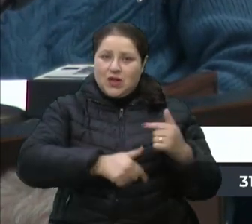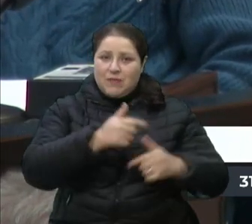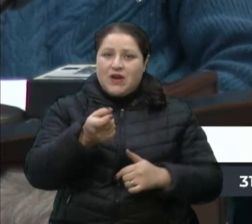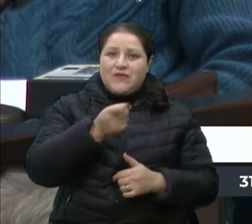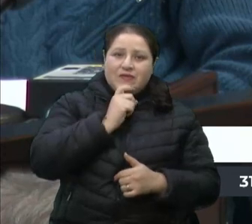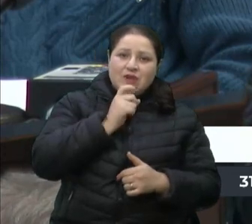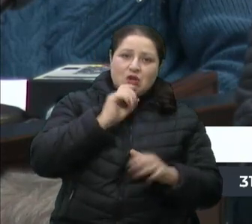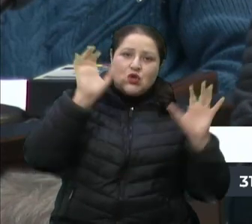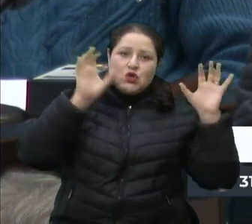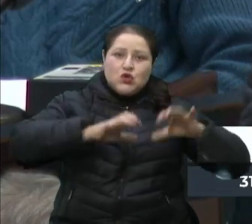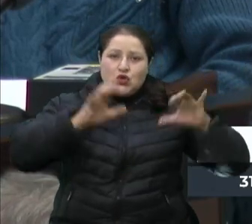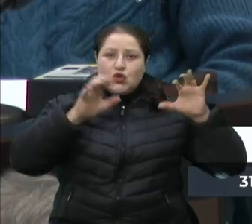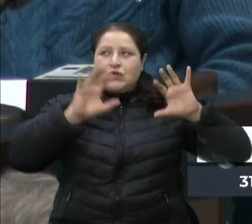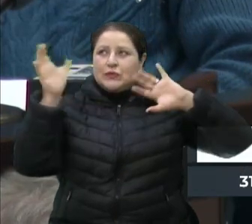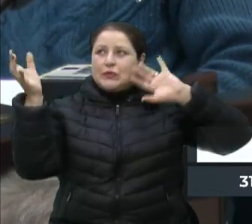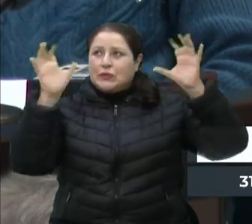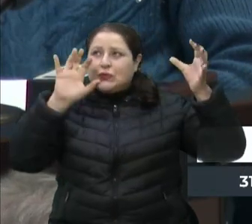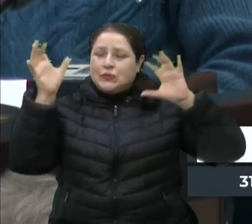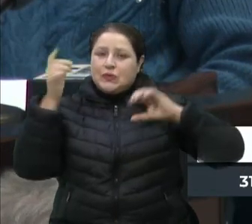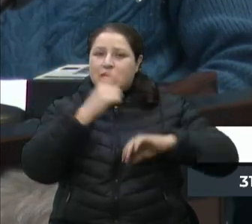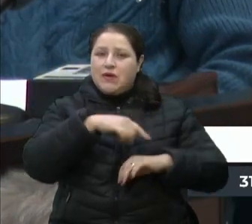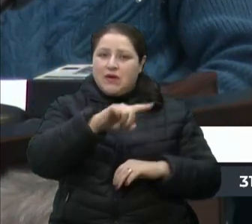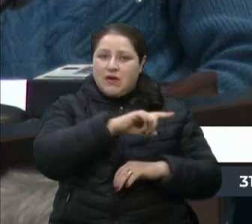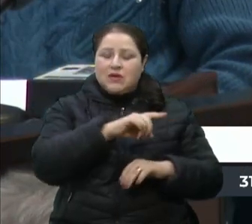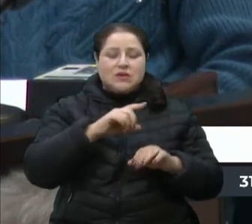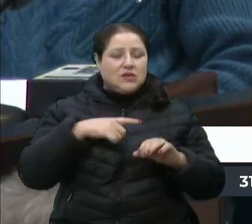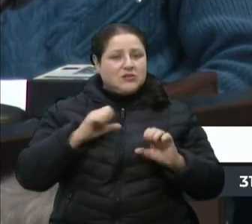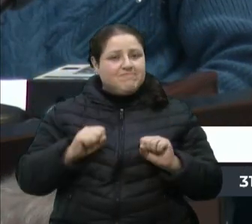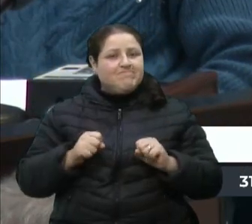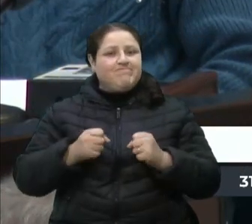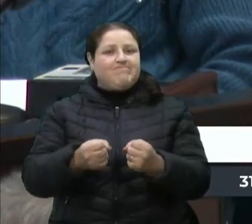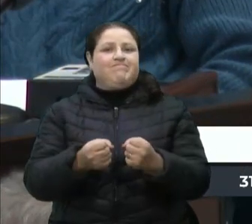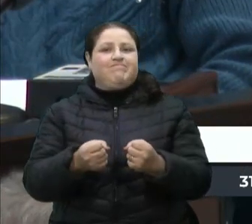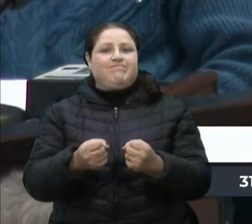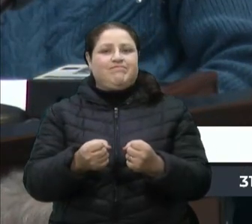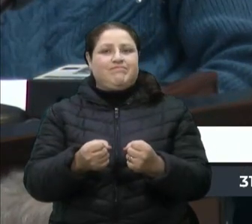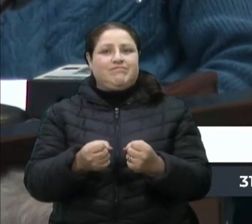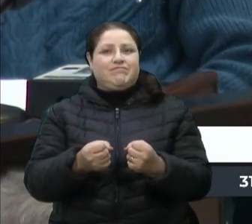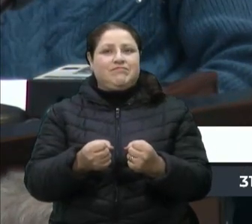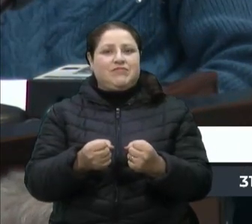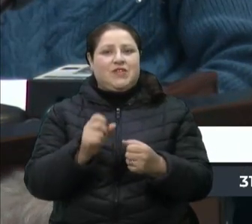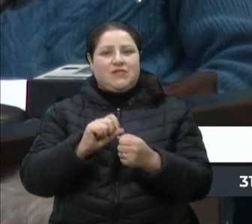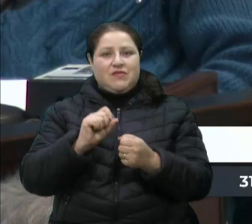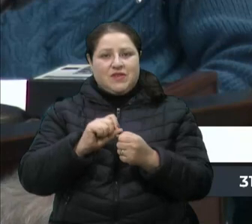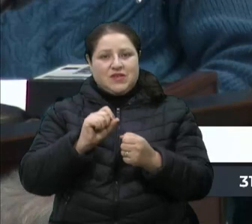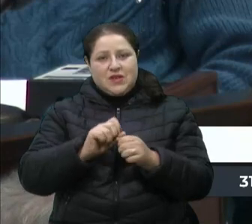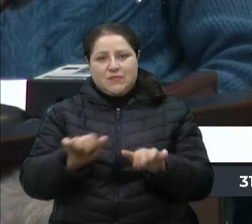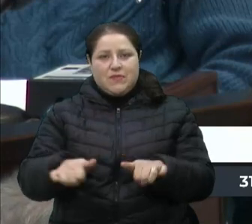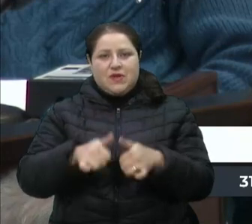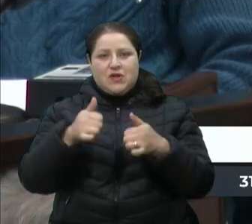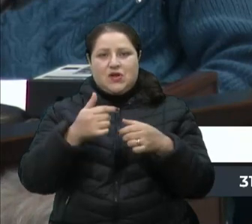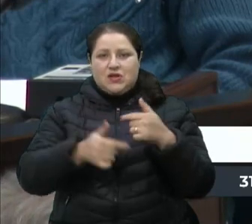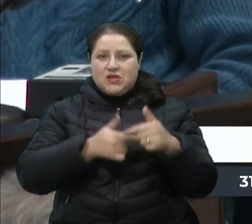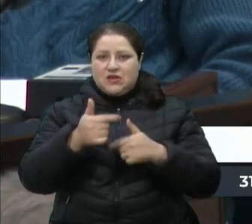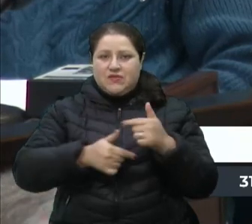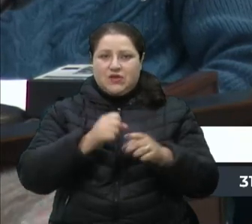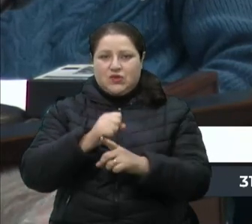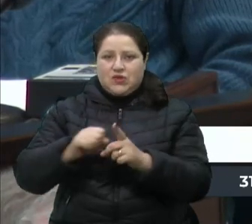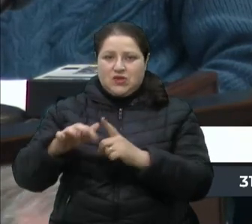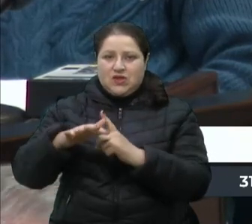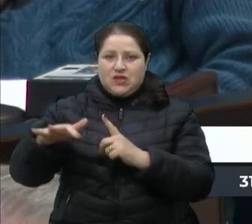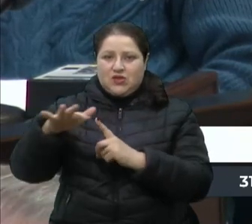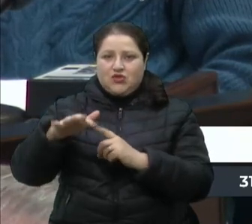diante dos intempéries, têm procurado com todos os seus esforços a prestar o melhor serviço à nossa sociedade.